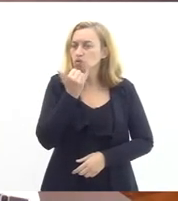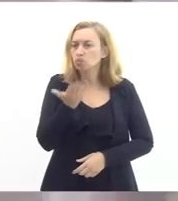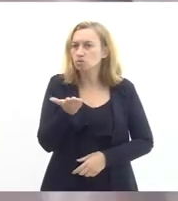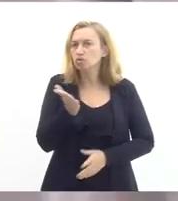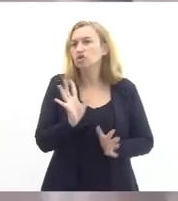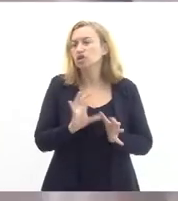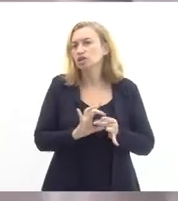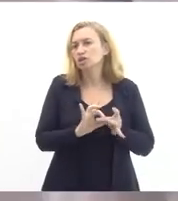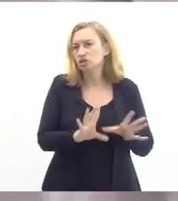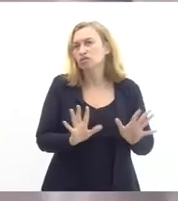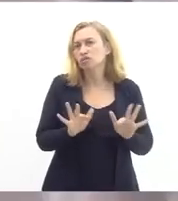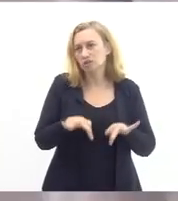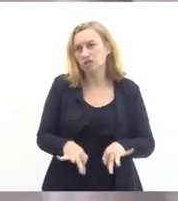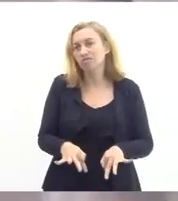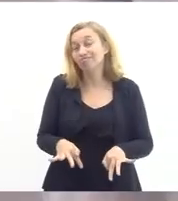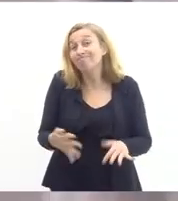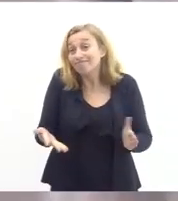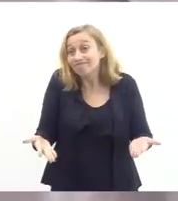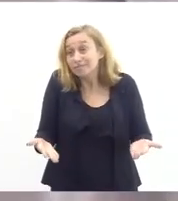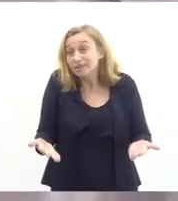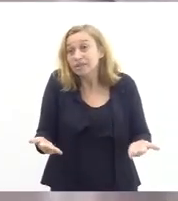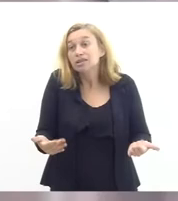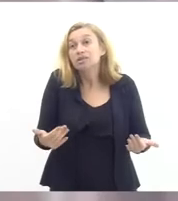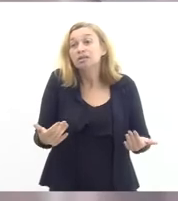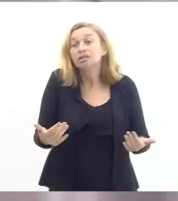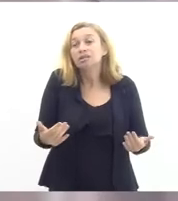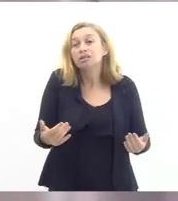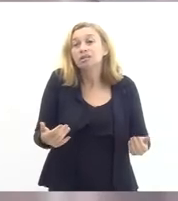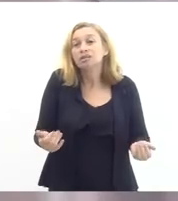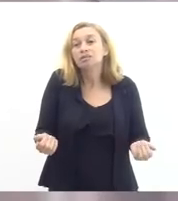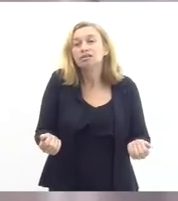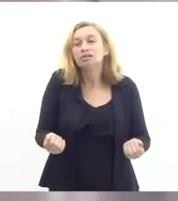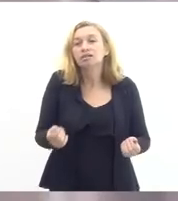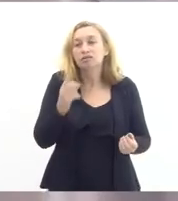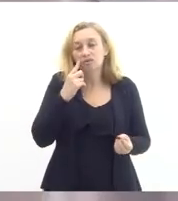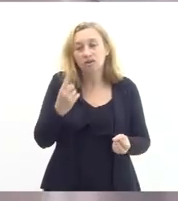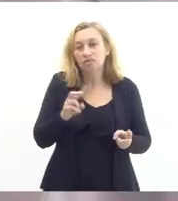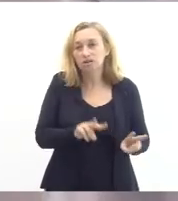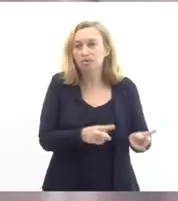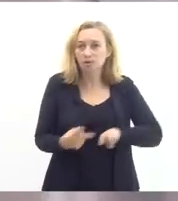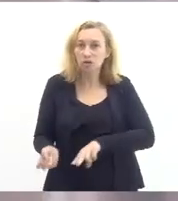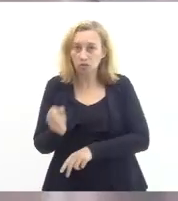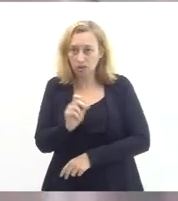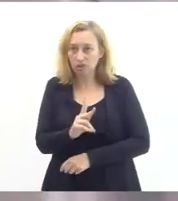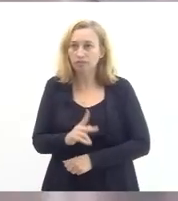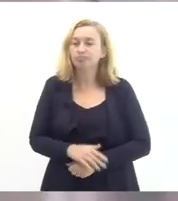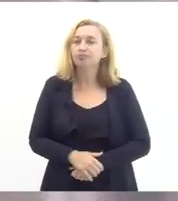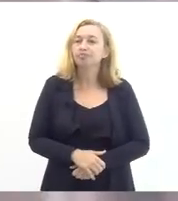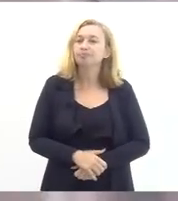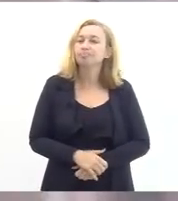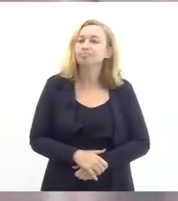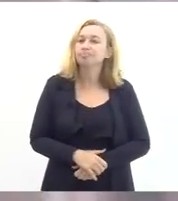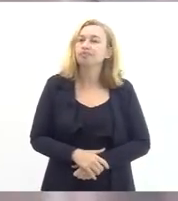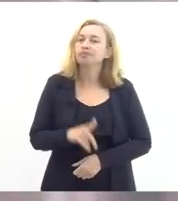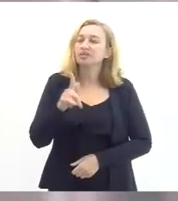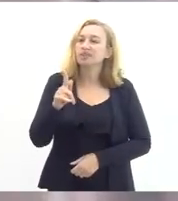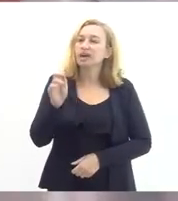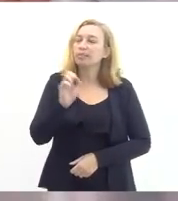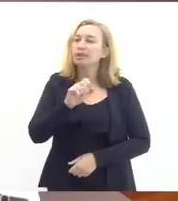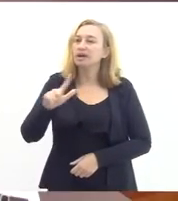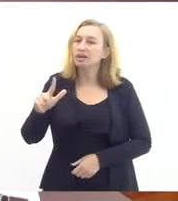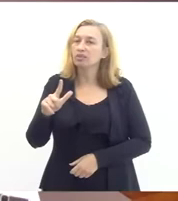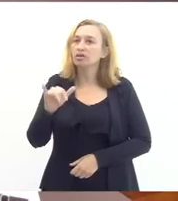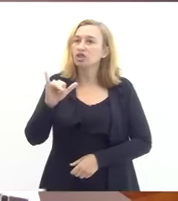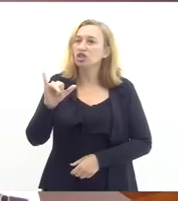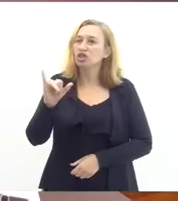para o final porque talvez tem que estar envolvidos nos encaminhamentos está bem? então Gabriel Igor